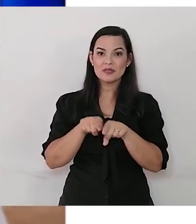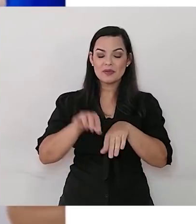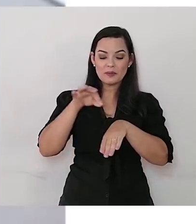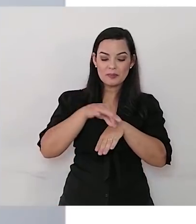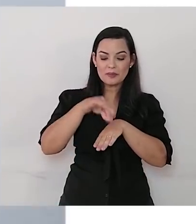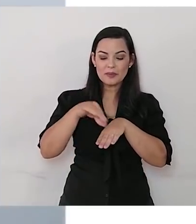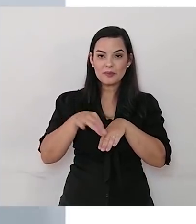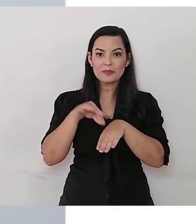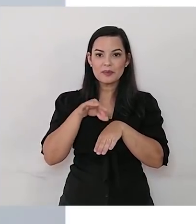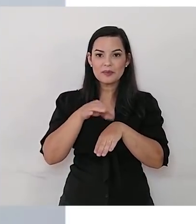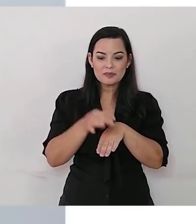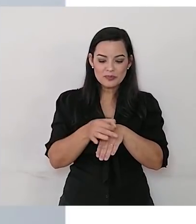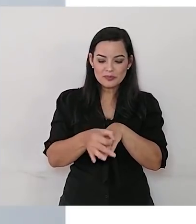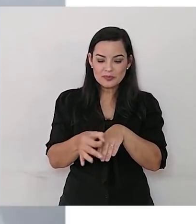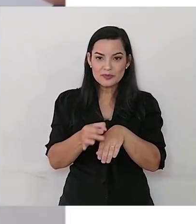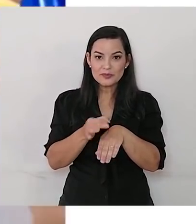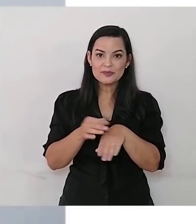as anteninhas.